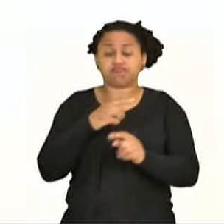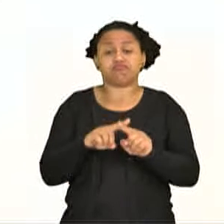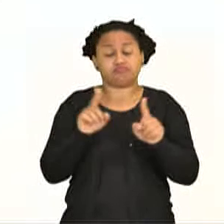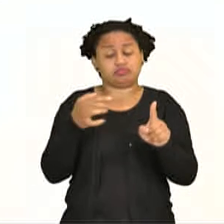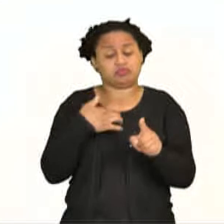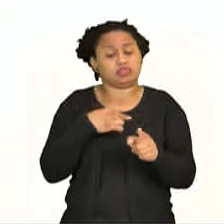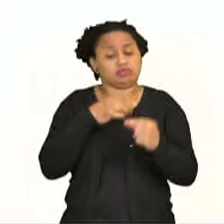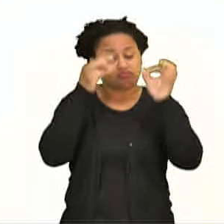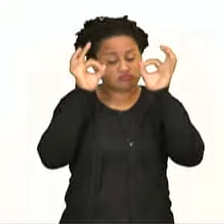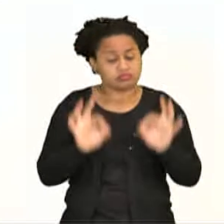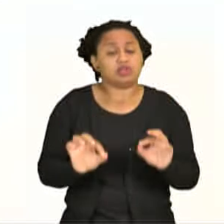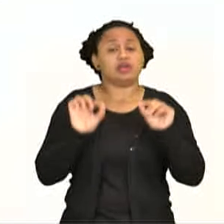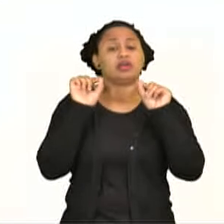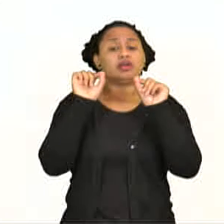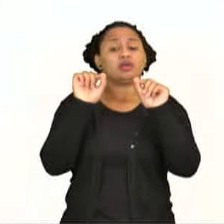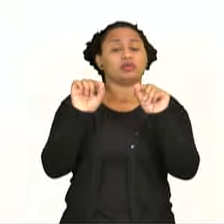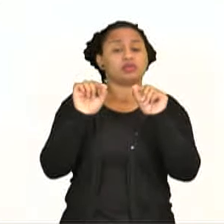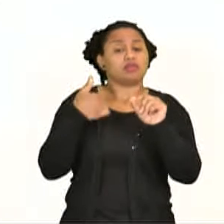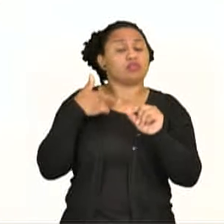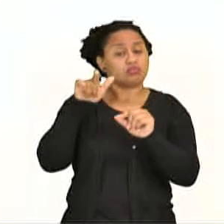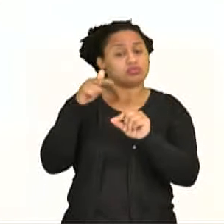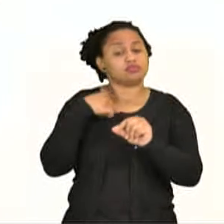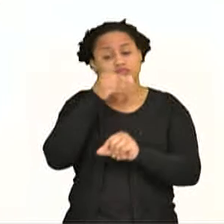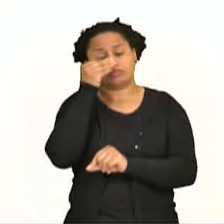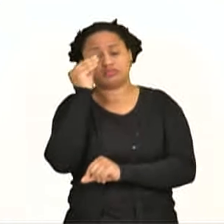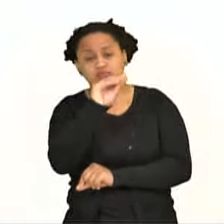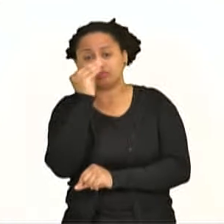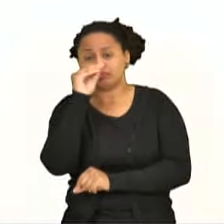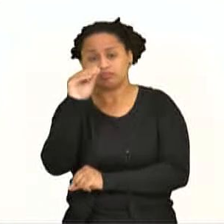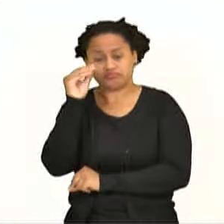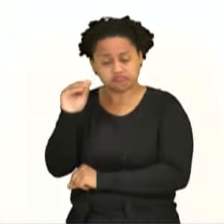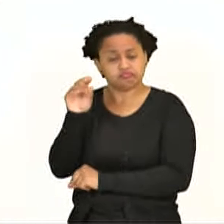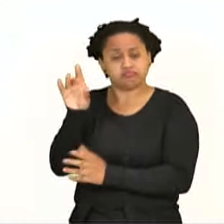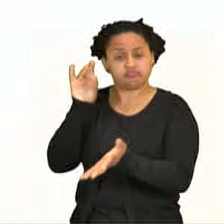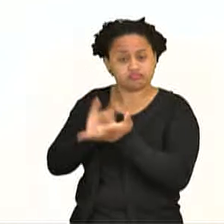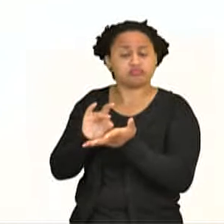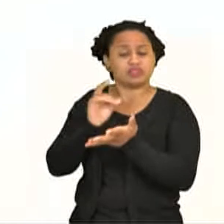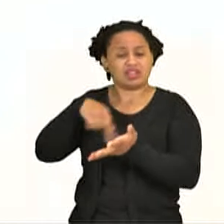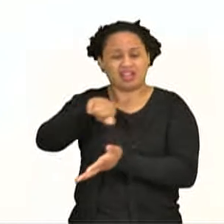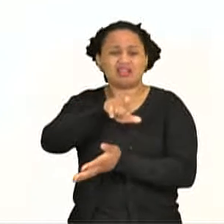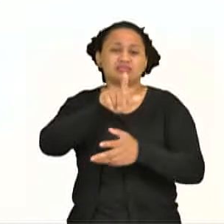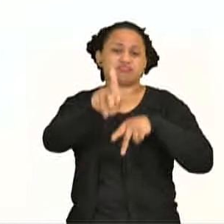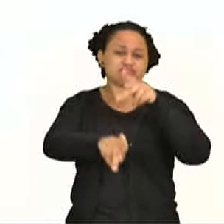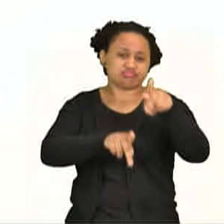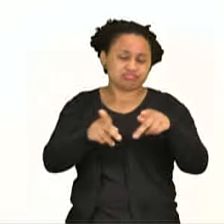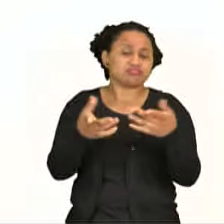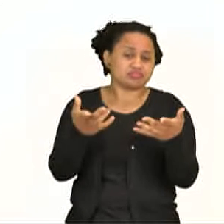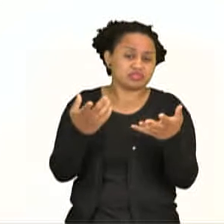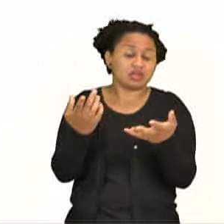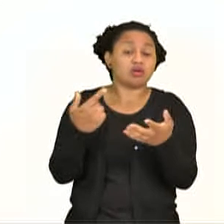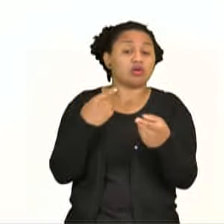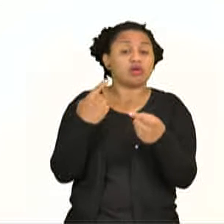convicto de que você despreza consistentemente esta ralé, quer